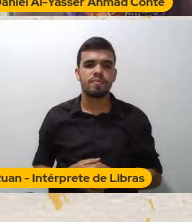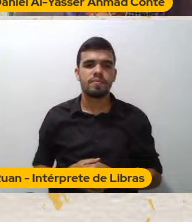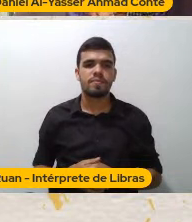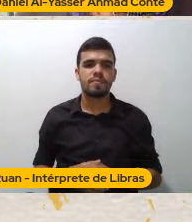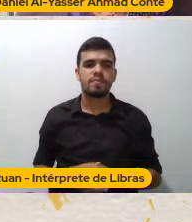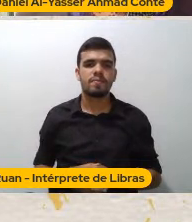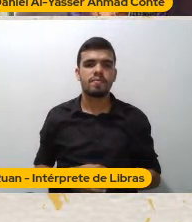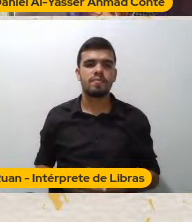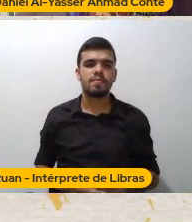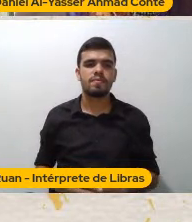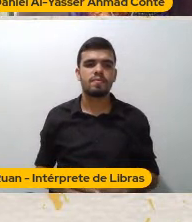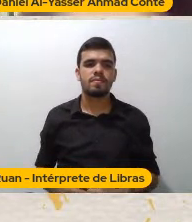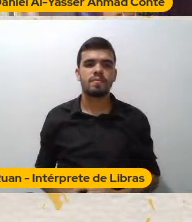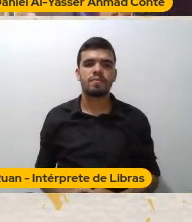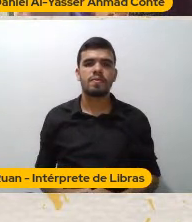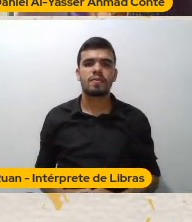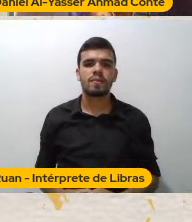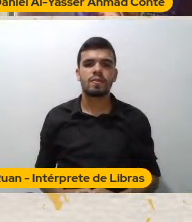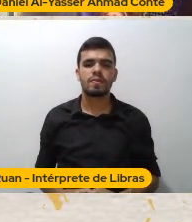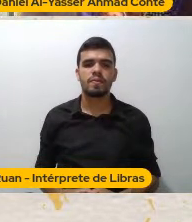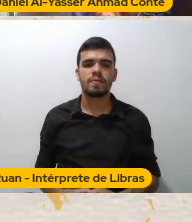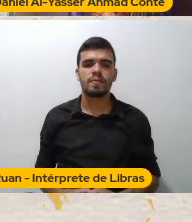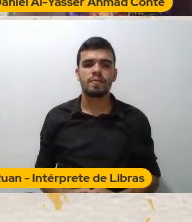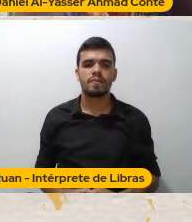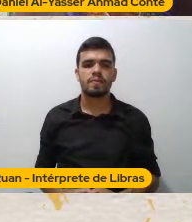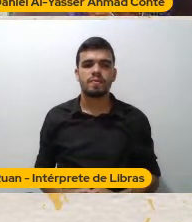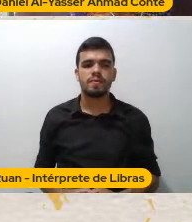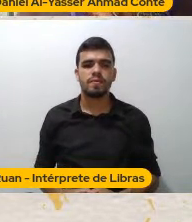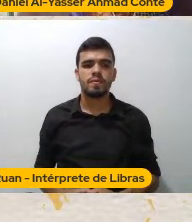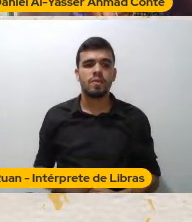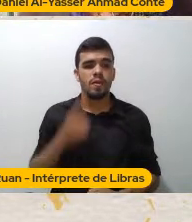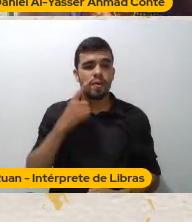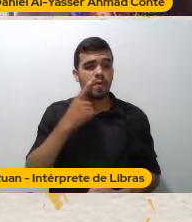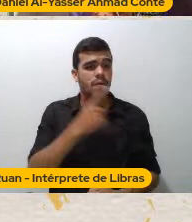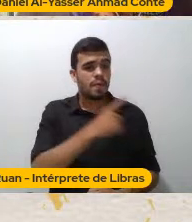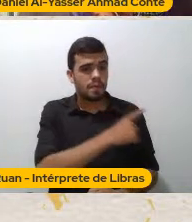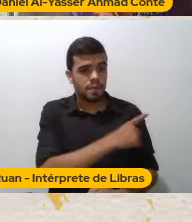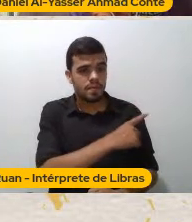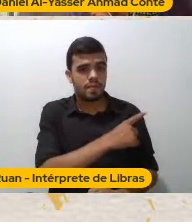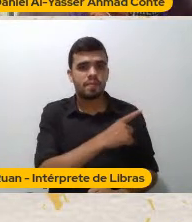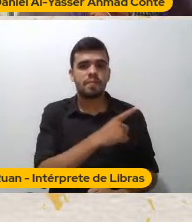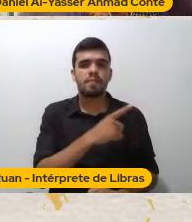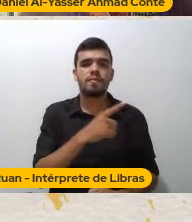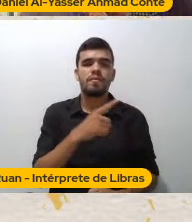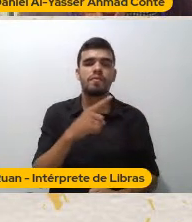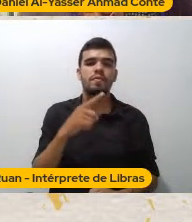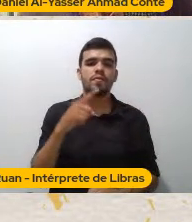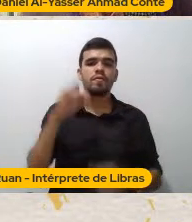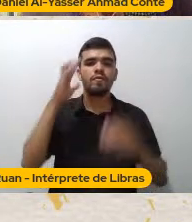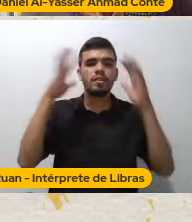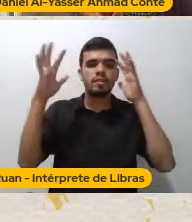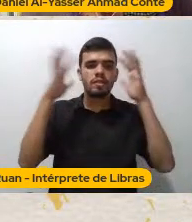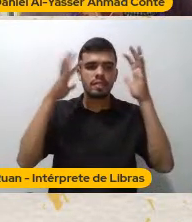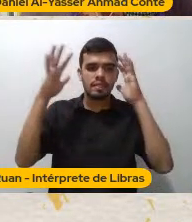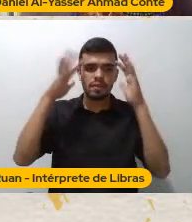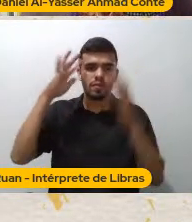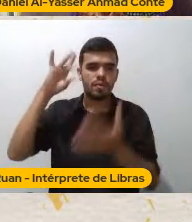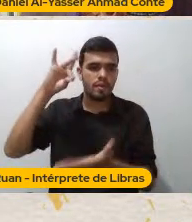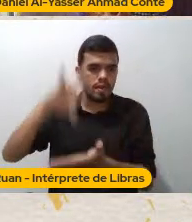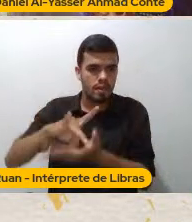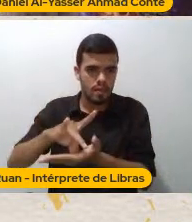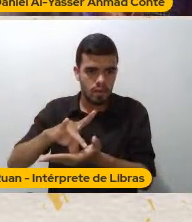Então ali agora A gente tem Uma coisa importante Essa ficcionalização Do real É que vai tirar Esse sujeito